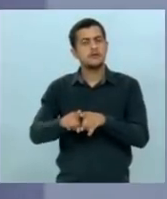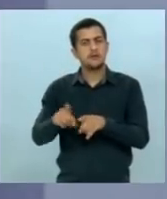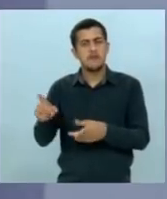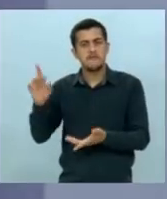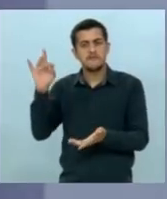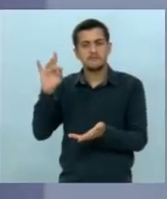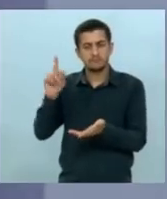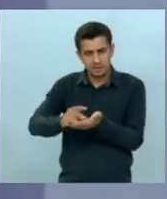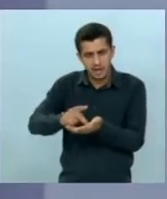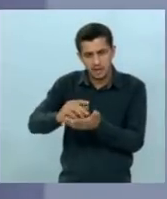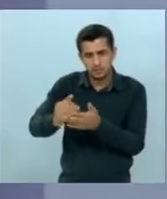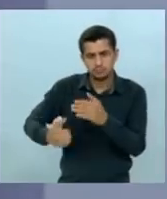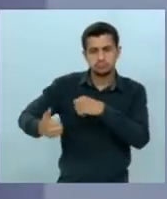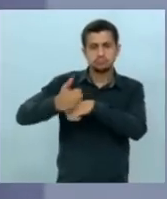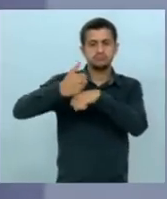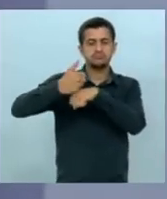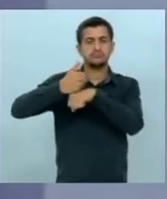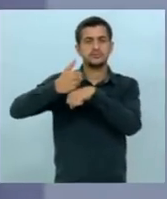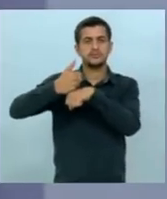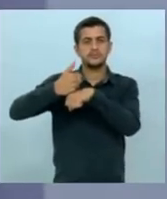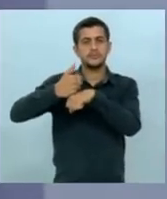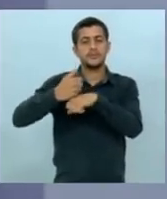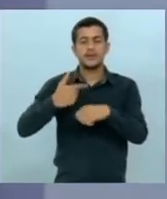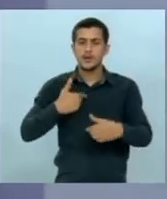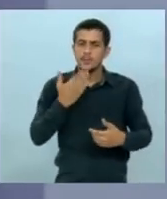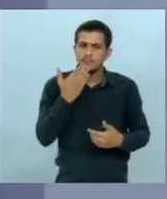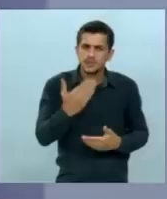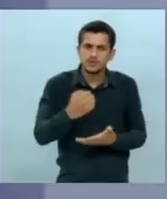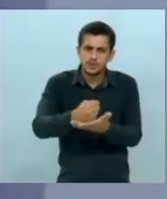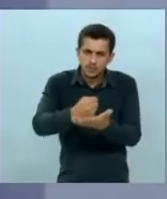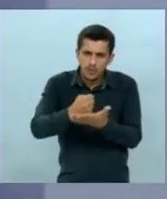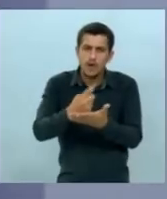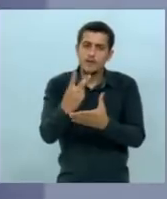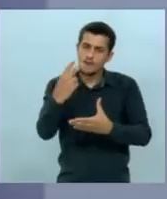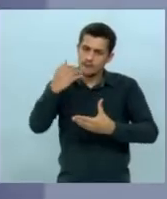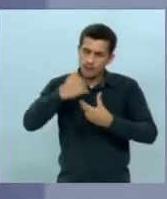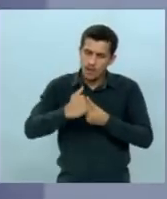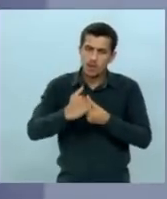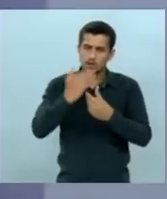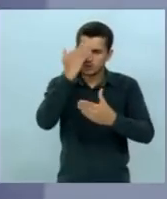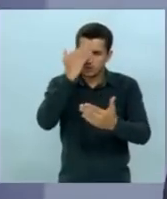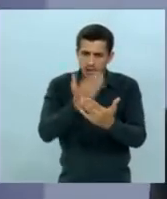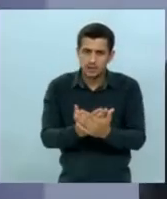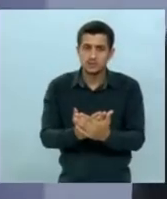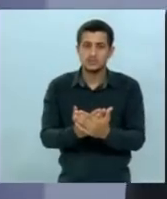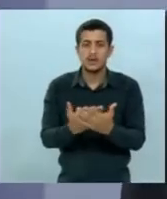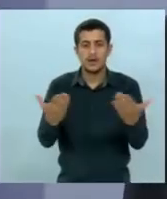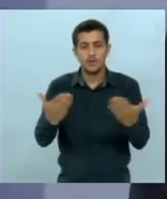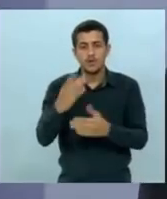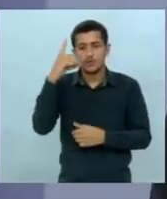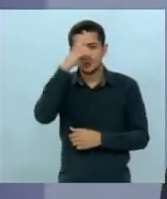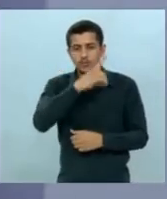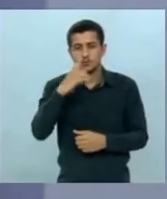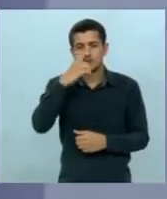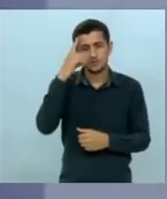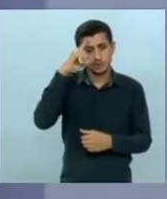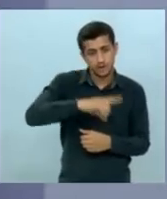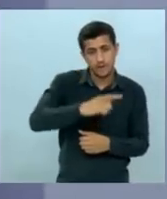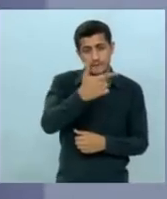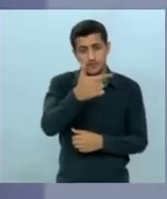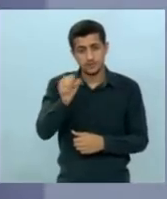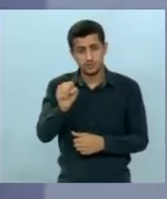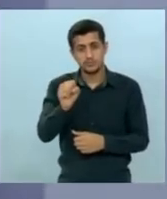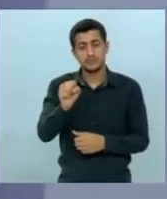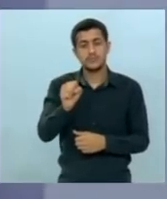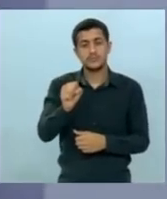prevaleceu a mentira quero pedir o seu apoio pedir o seu voto de confiança agora no próximo domingo dia 28 para o